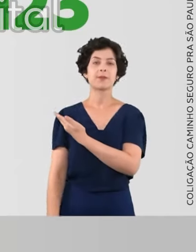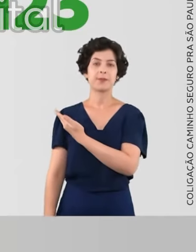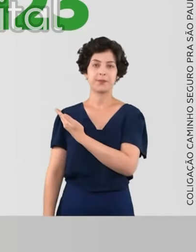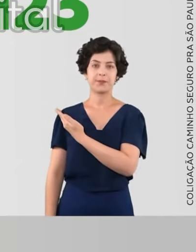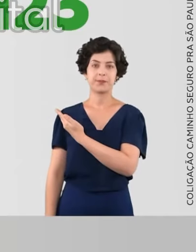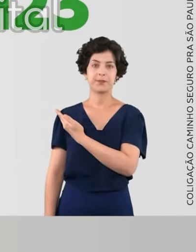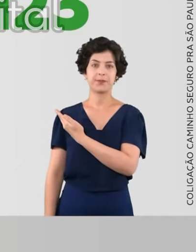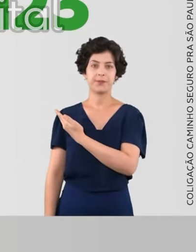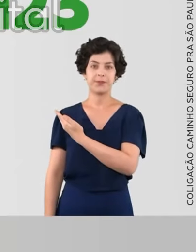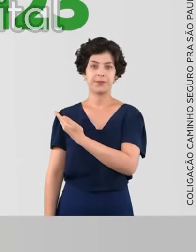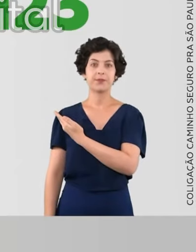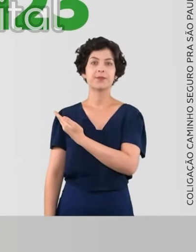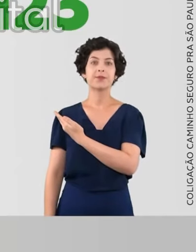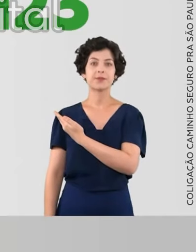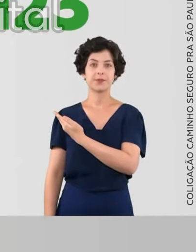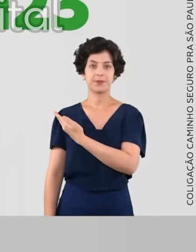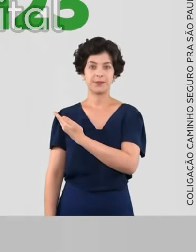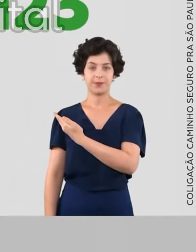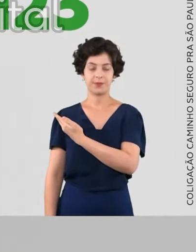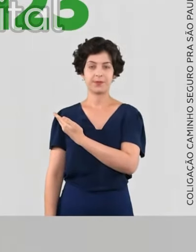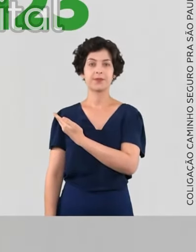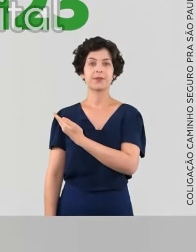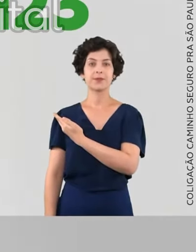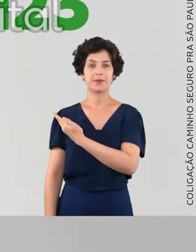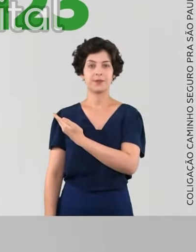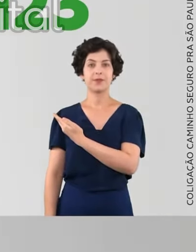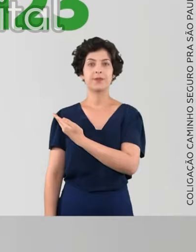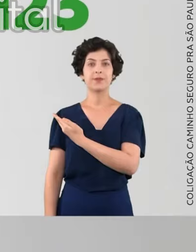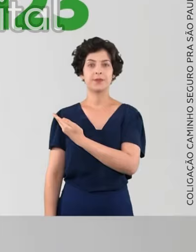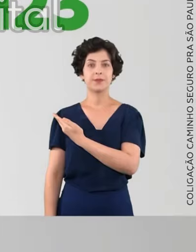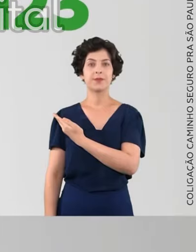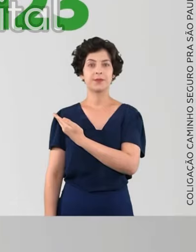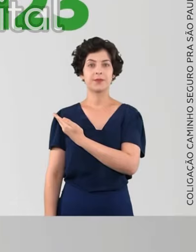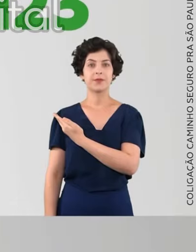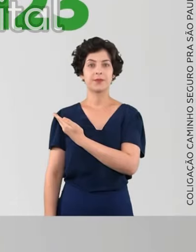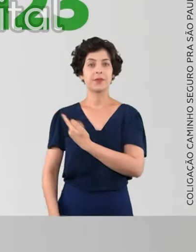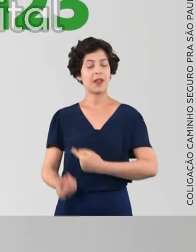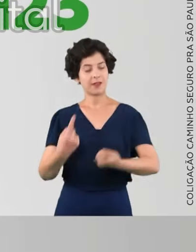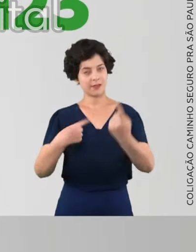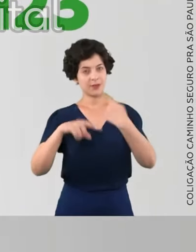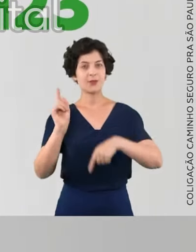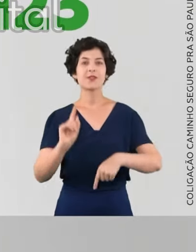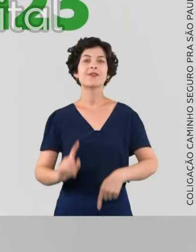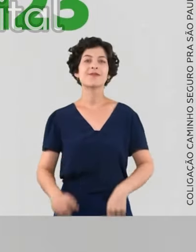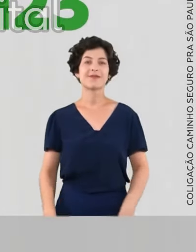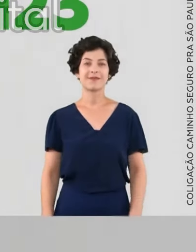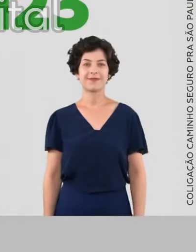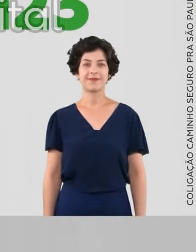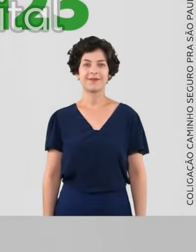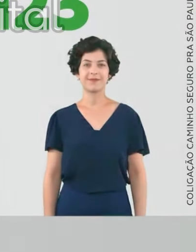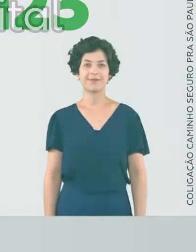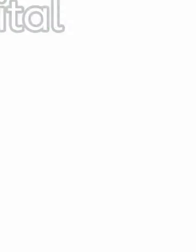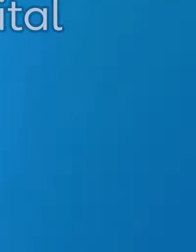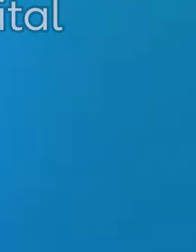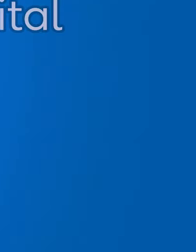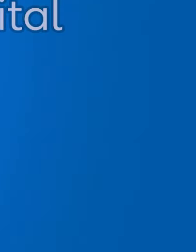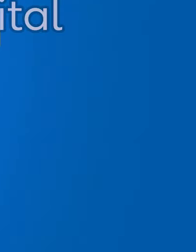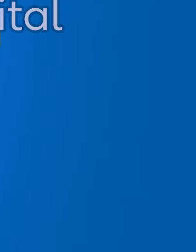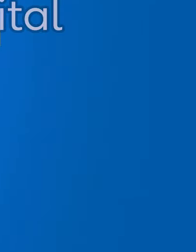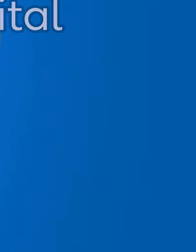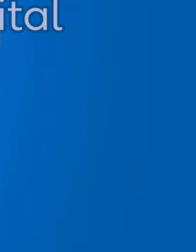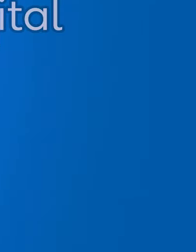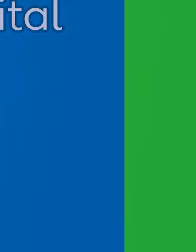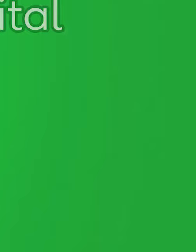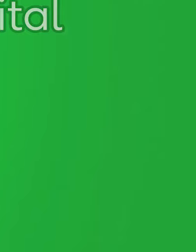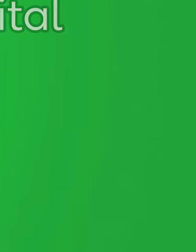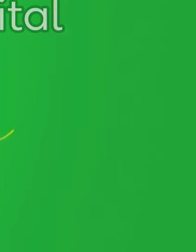70123. Professor Manduca da Radiologia 70123. Chegou a nossa vez. Isso não